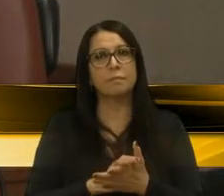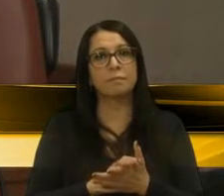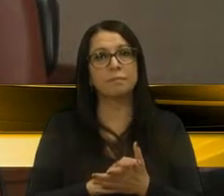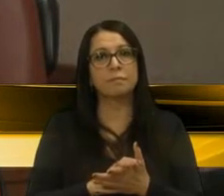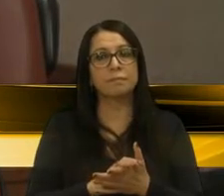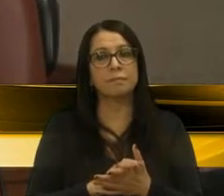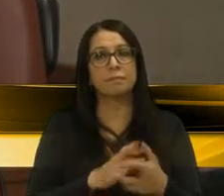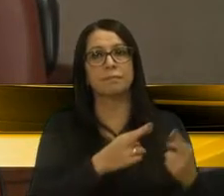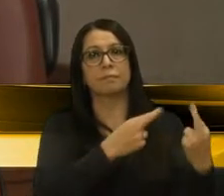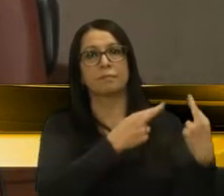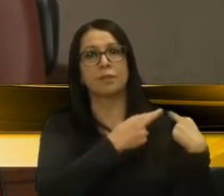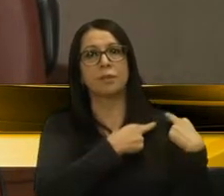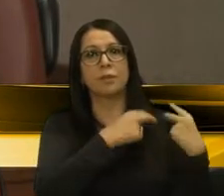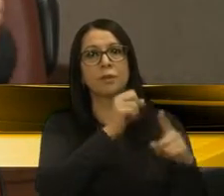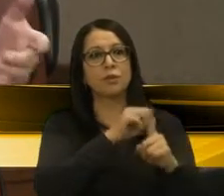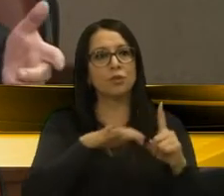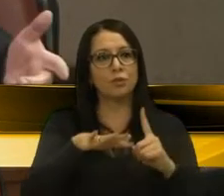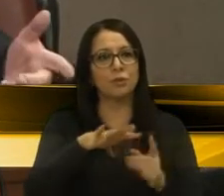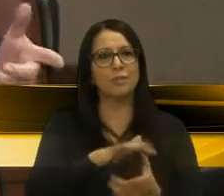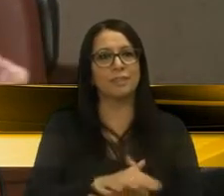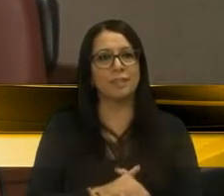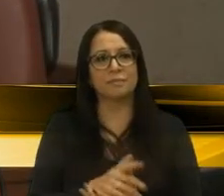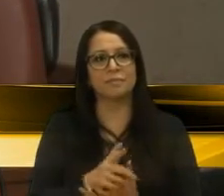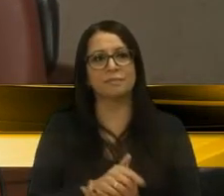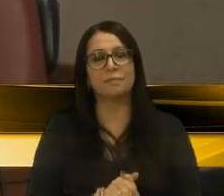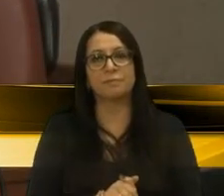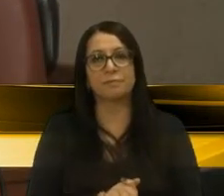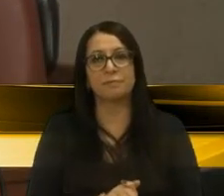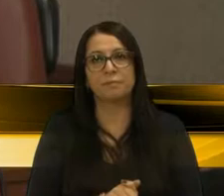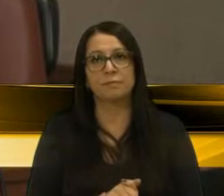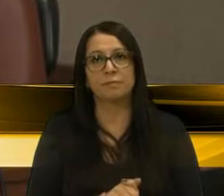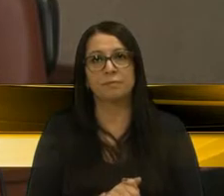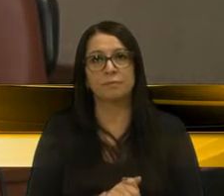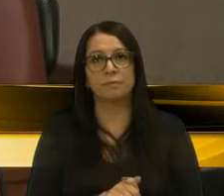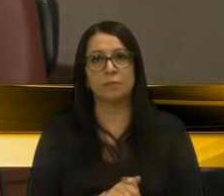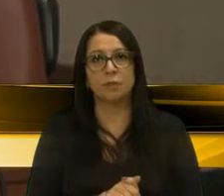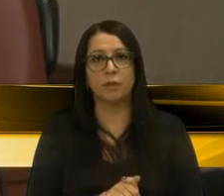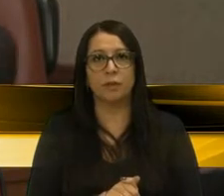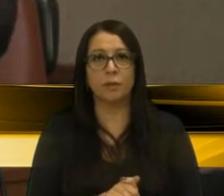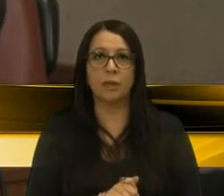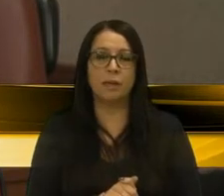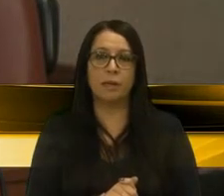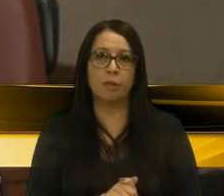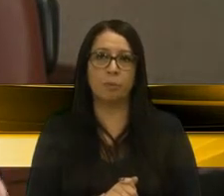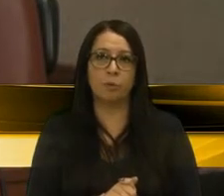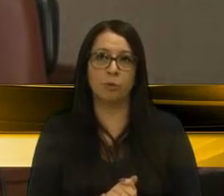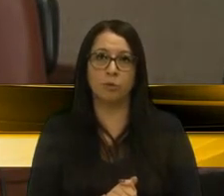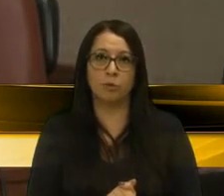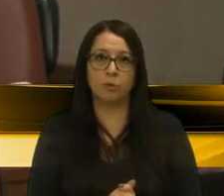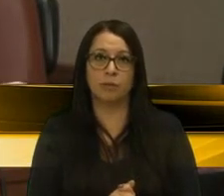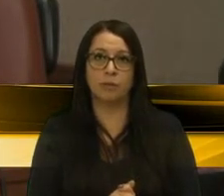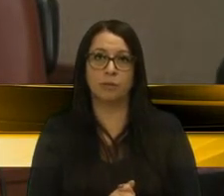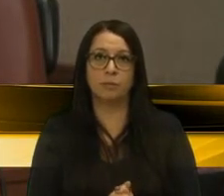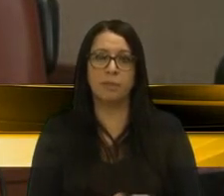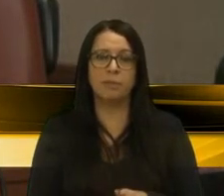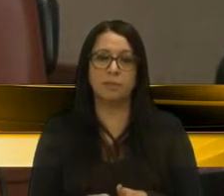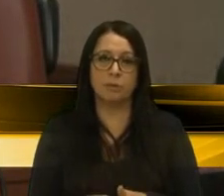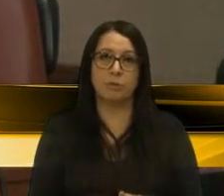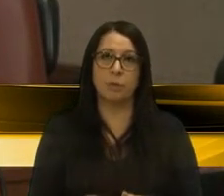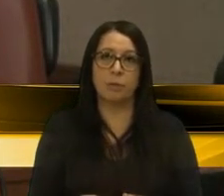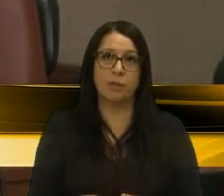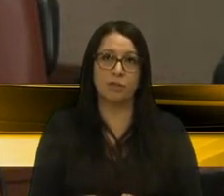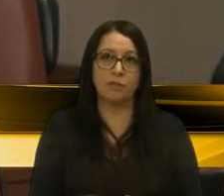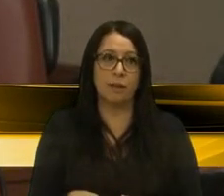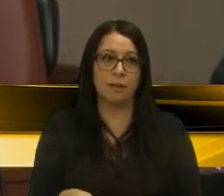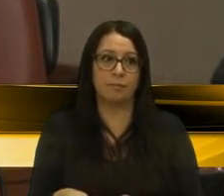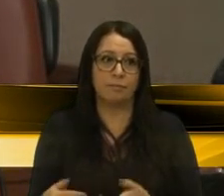responsabilidade. Agora, colocar os dados, eu sou completamente favorável. Eles têm que estar colocados no site, ali sem problema nenhum.